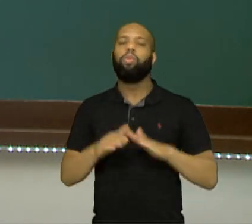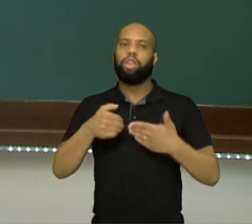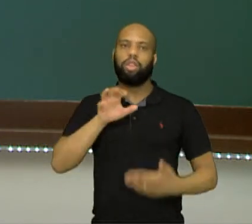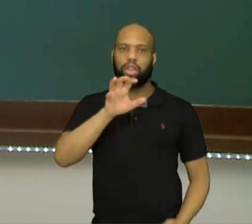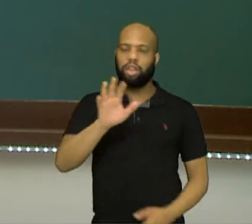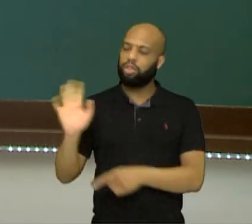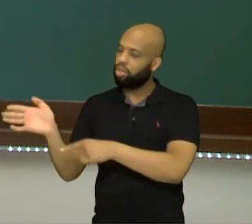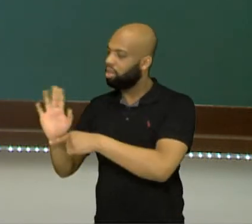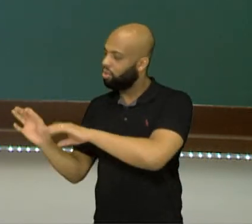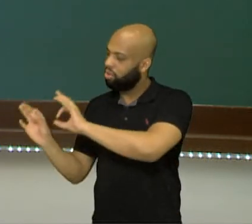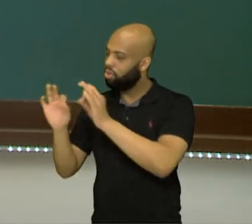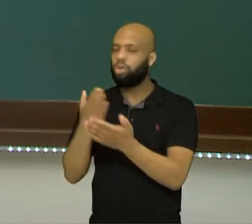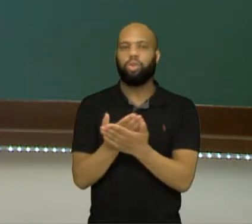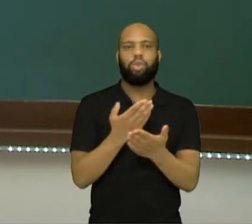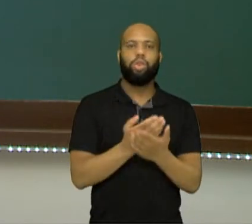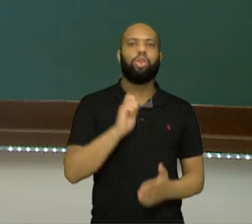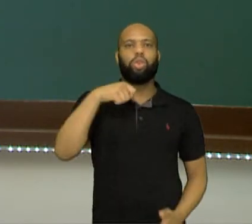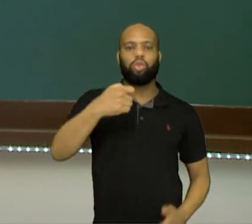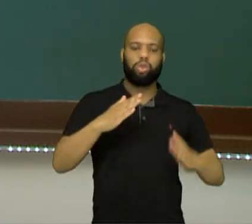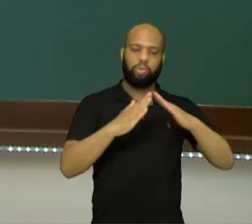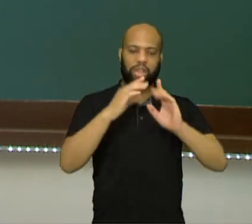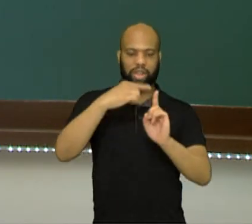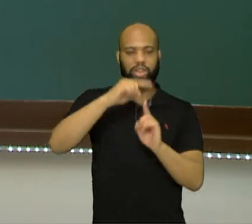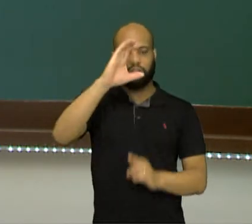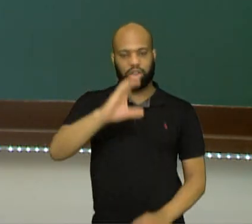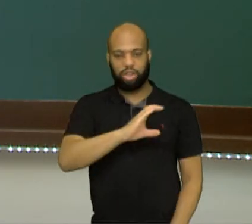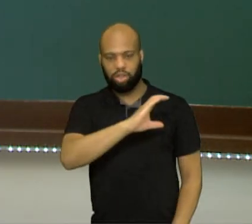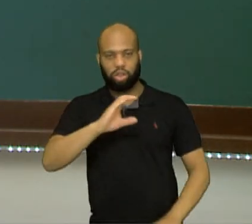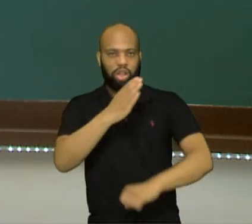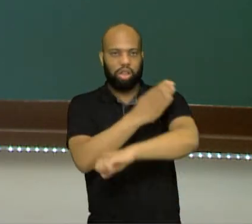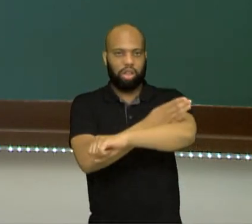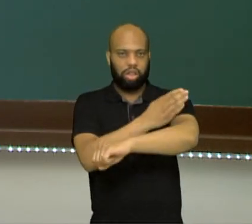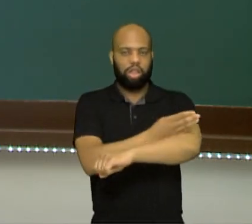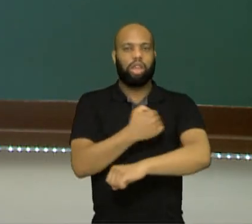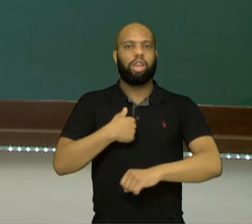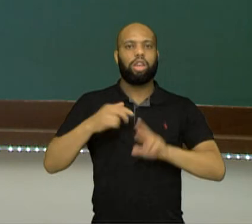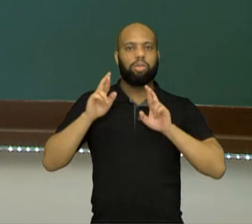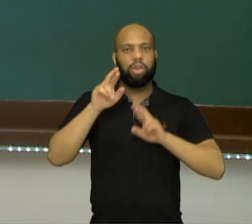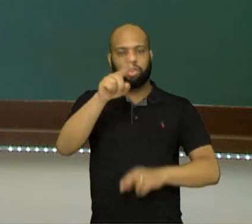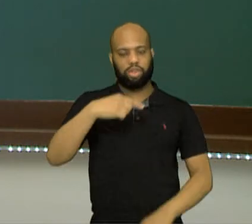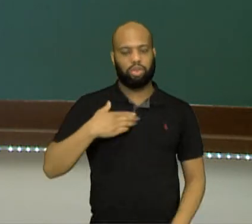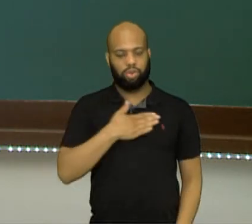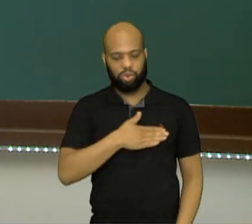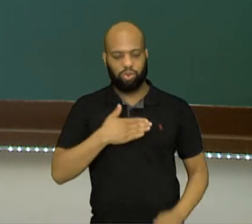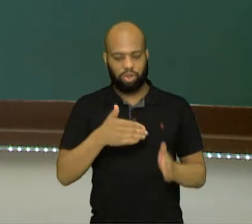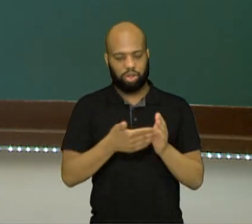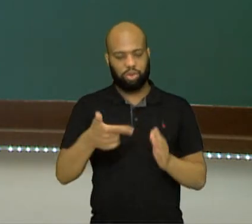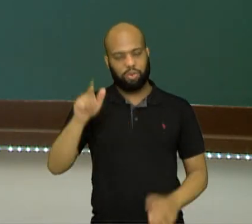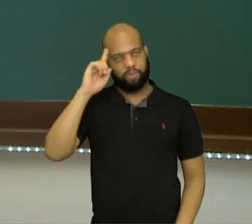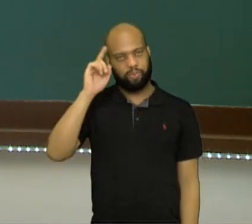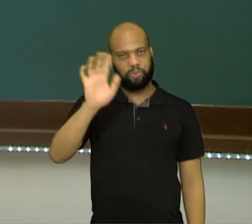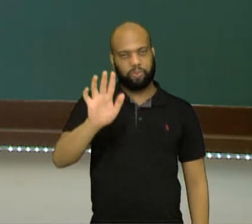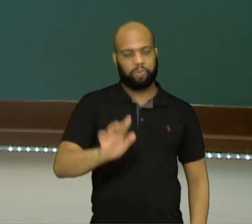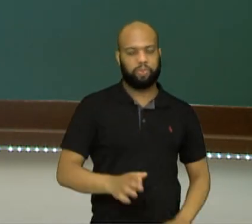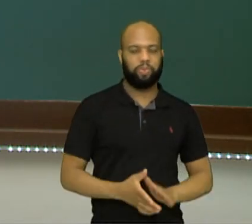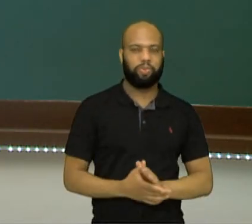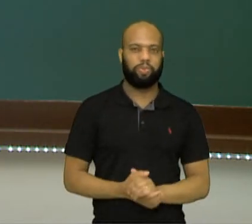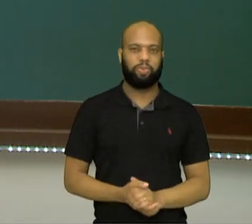isso. Neste vídeo nós falamos sobre a Igreja Católica Medieval. Espero que vocês tenham gostado e até a próxima!